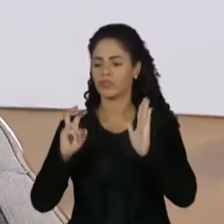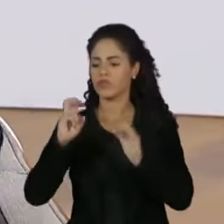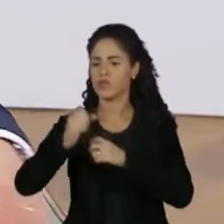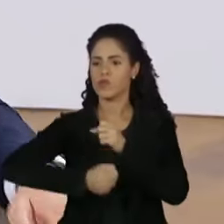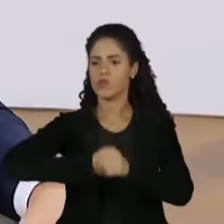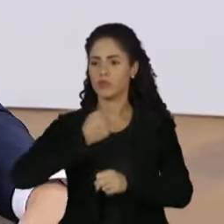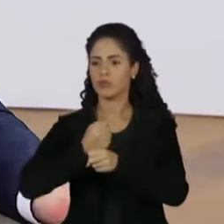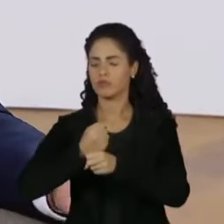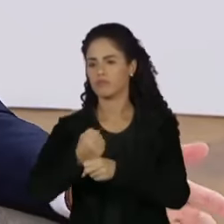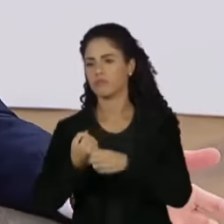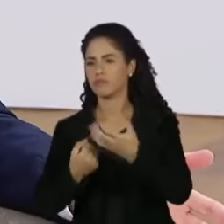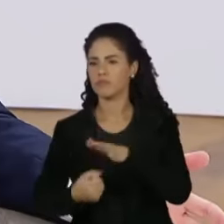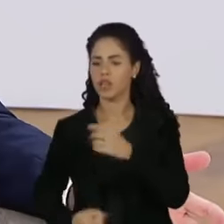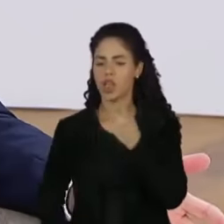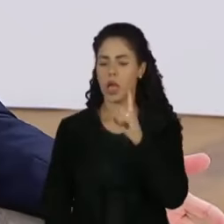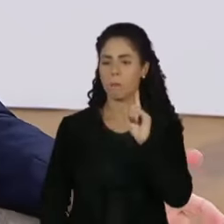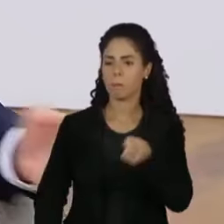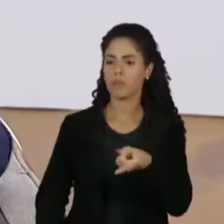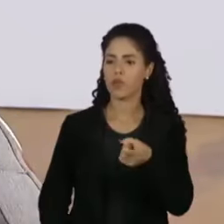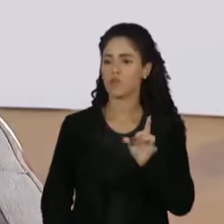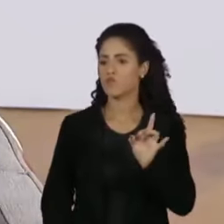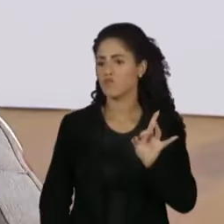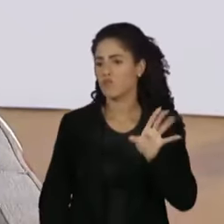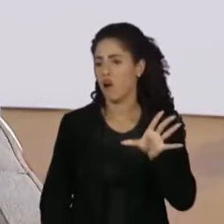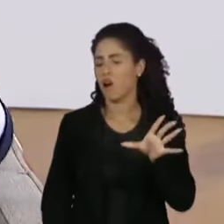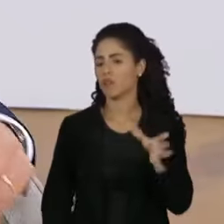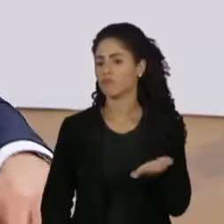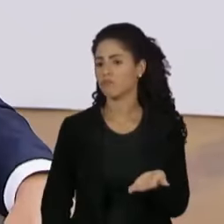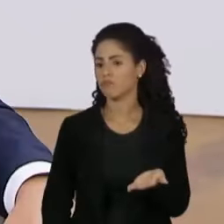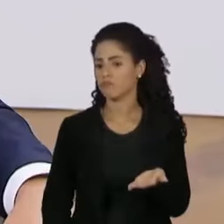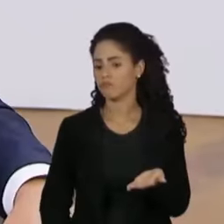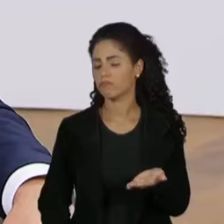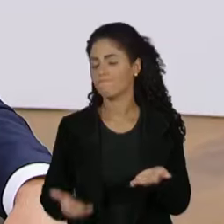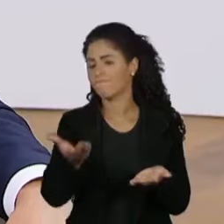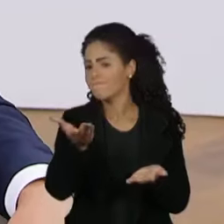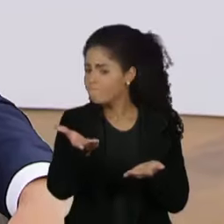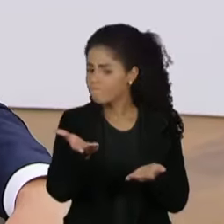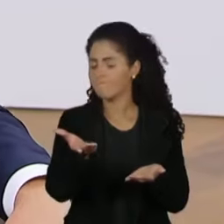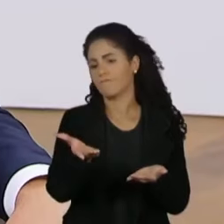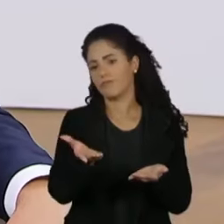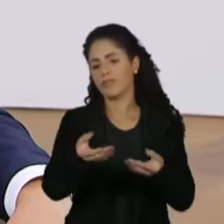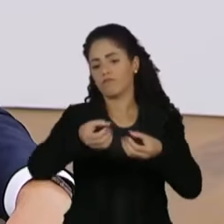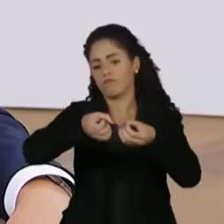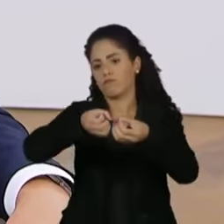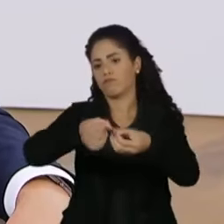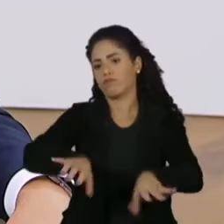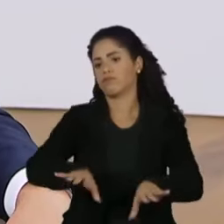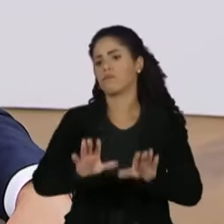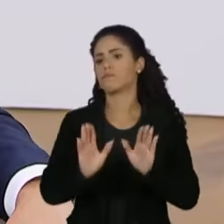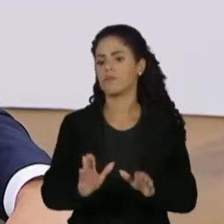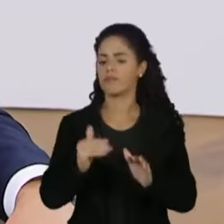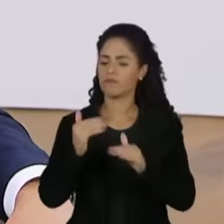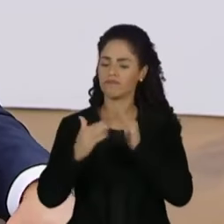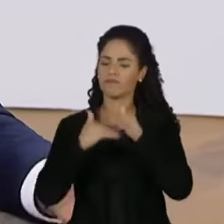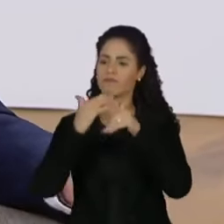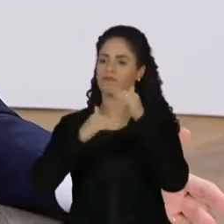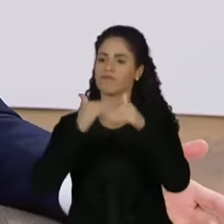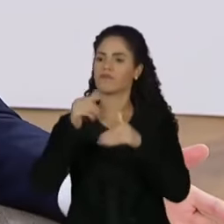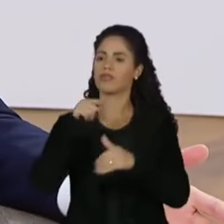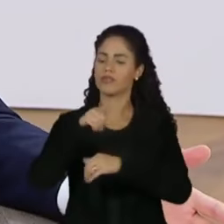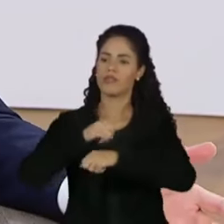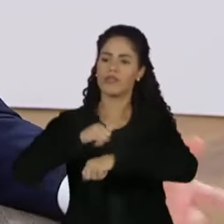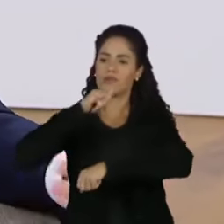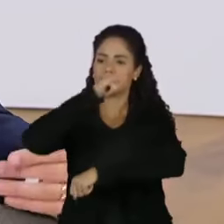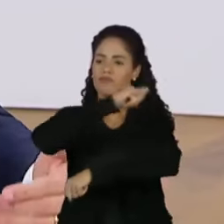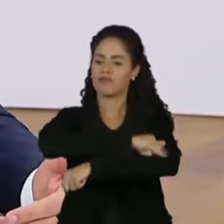falando de mais de mil aeronaves. Então, tudo isso tem prejudicado o crescimento da